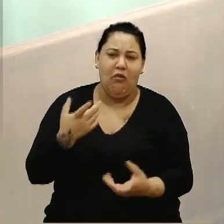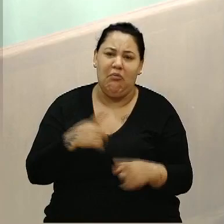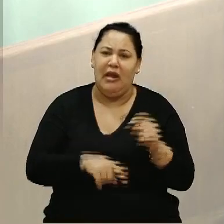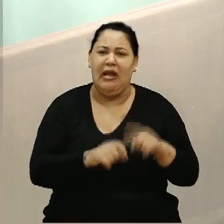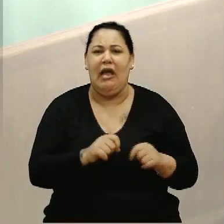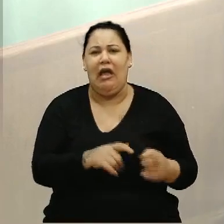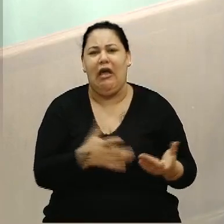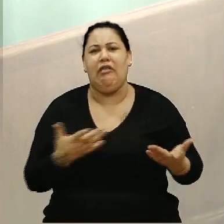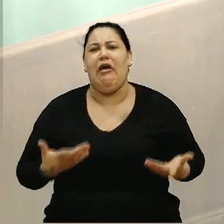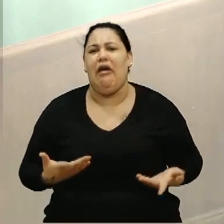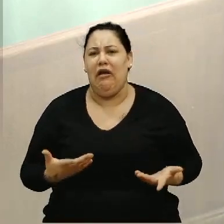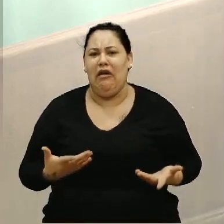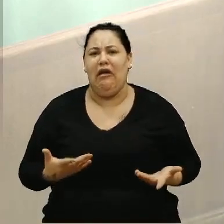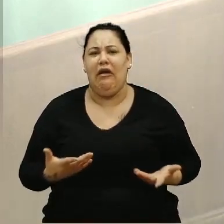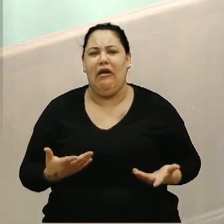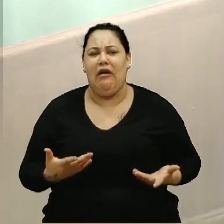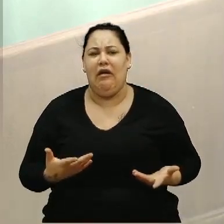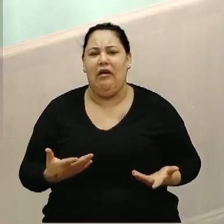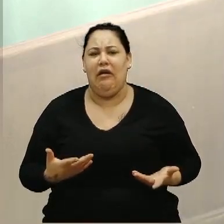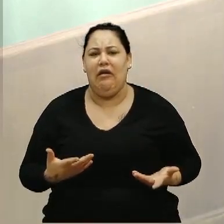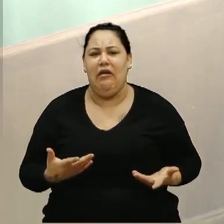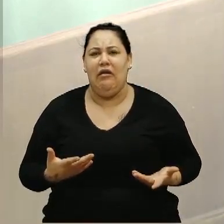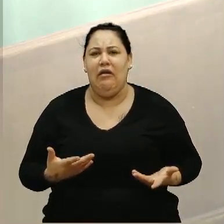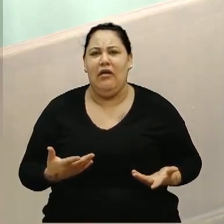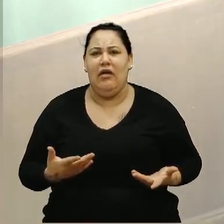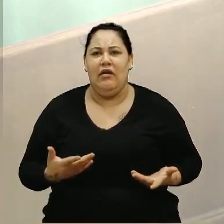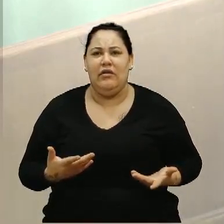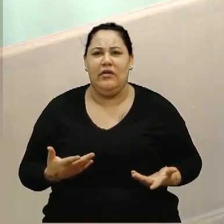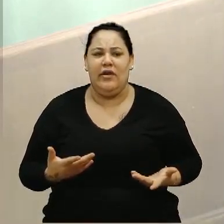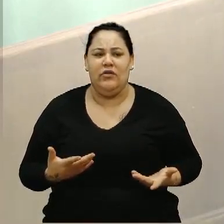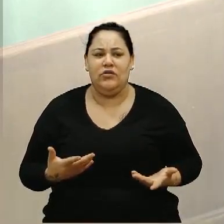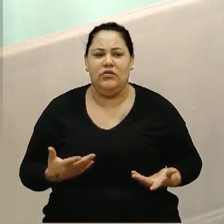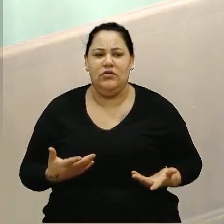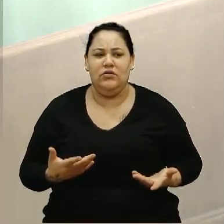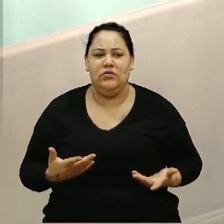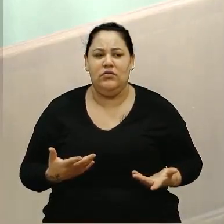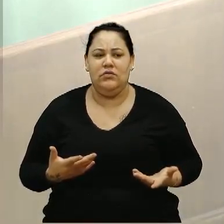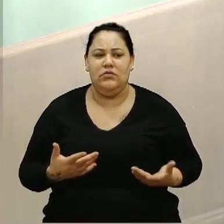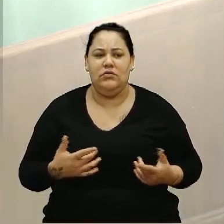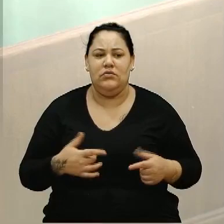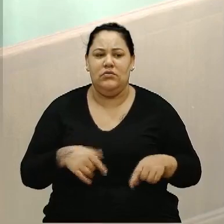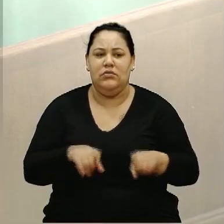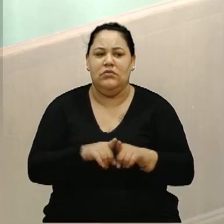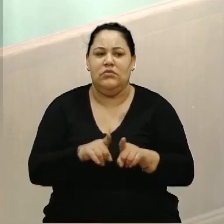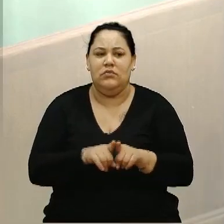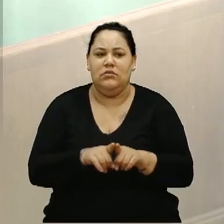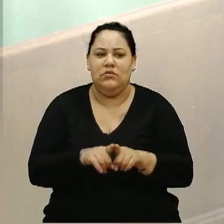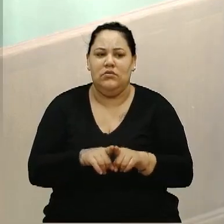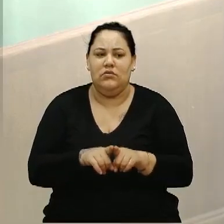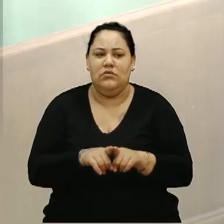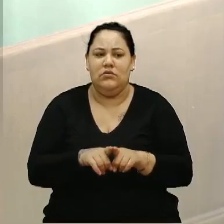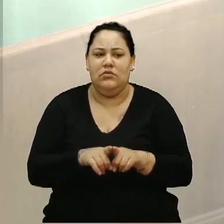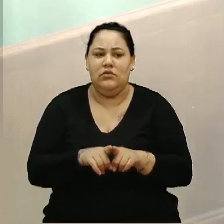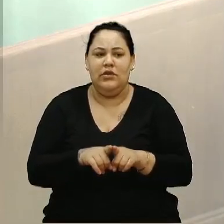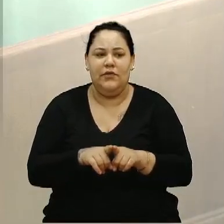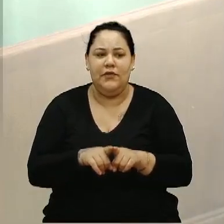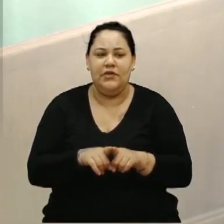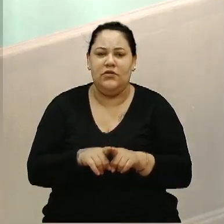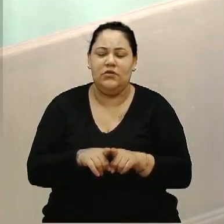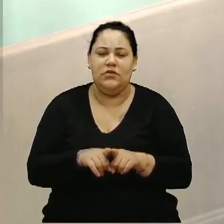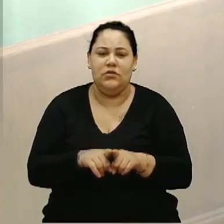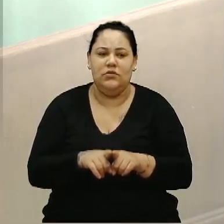desumano para servidor da Codeca. Educação ambiental nas escolas. Educação